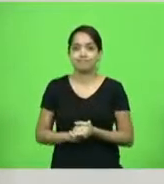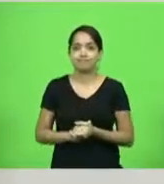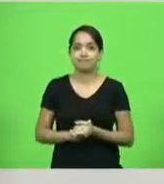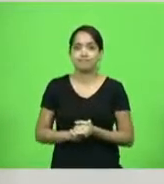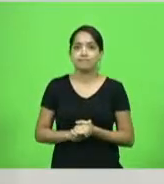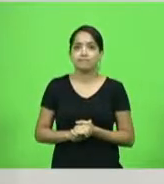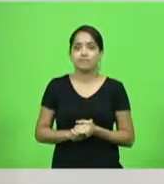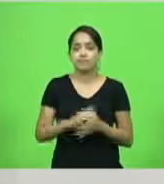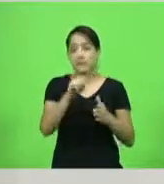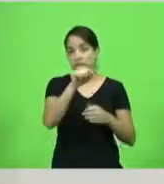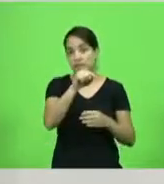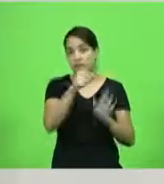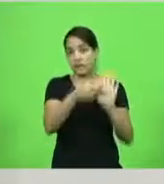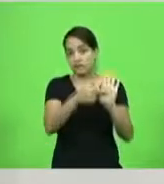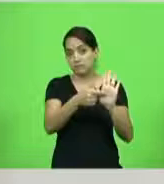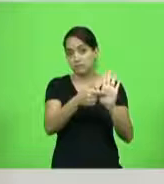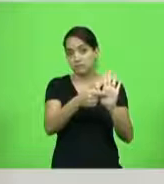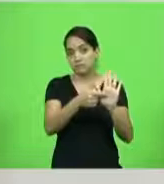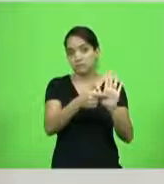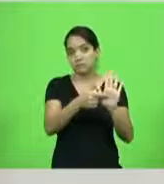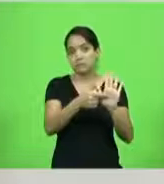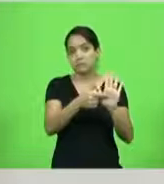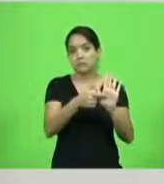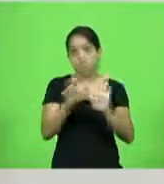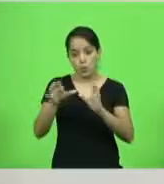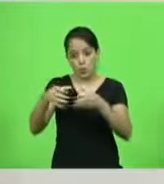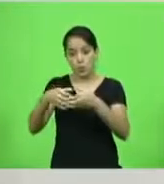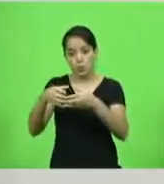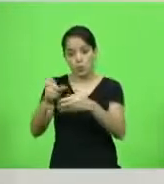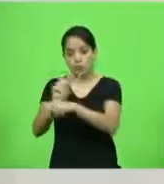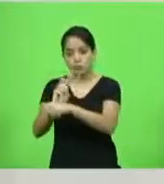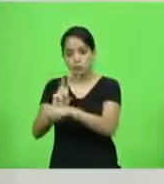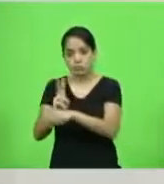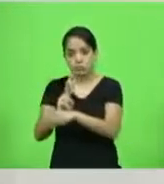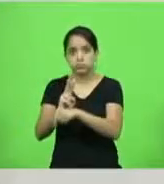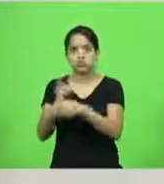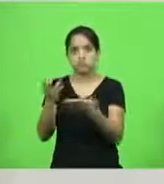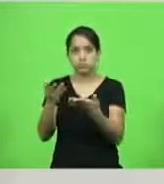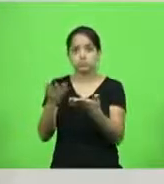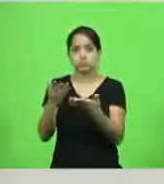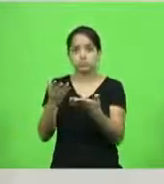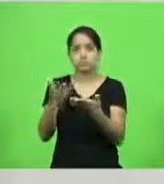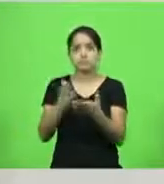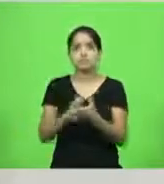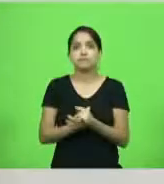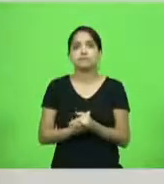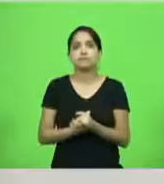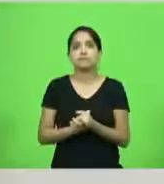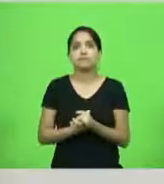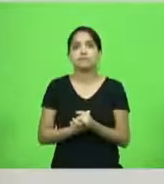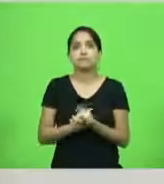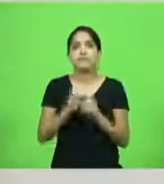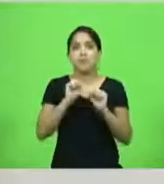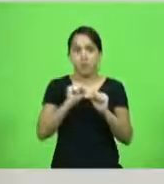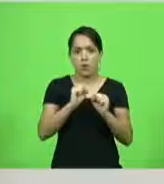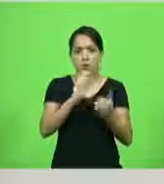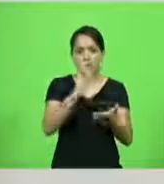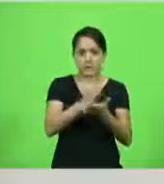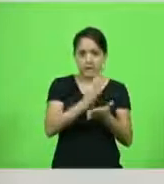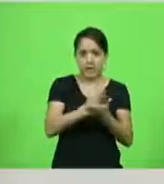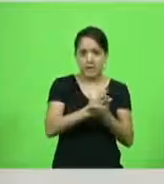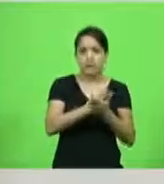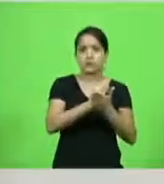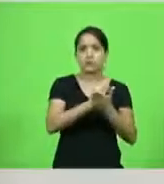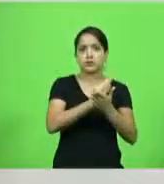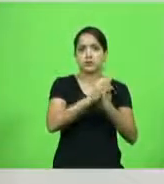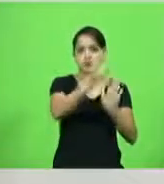Está lá. O órgão regulador foi esse o parecer que ele emitiu. Beleza, tranquilo, pode diminuir a taxa de esgoto, a gente aumenta a água.